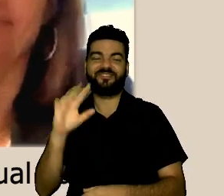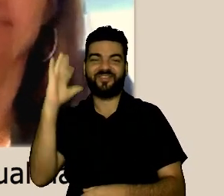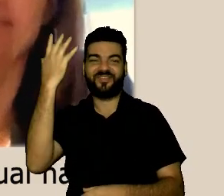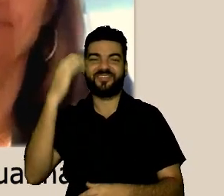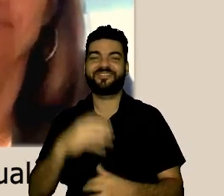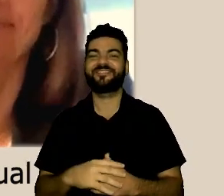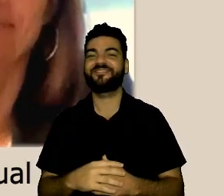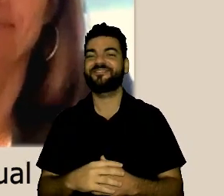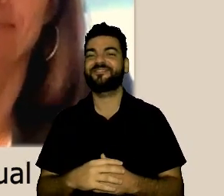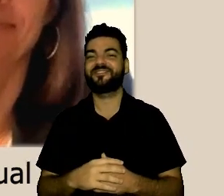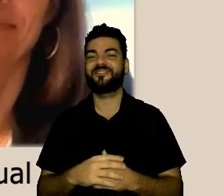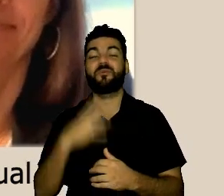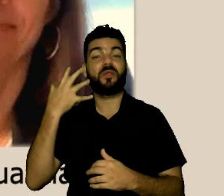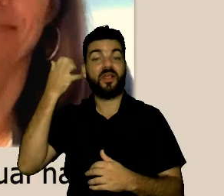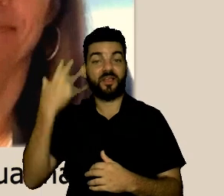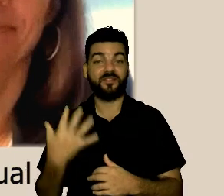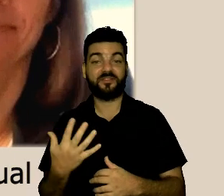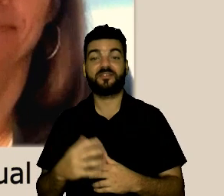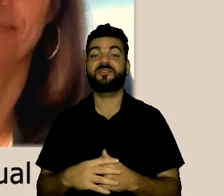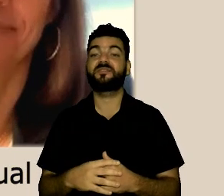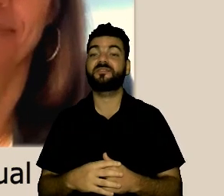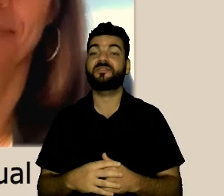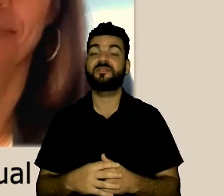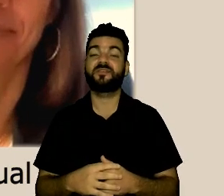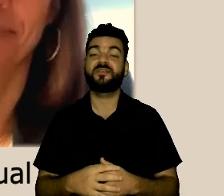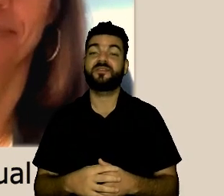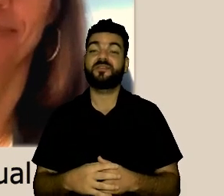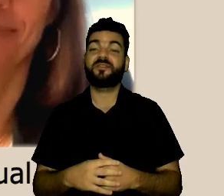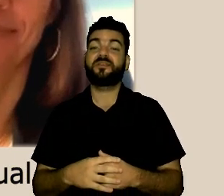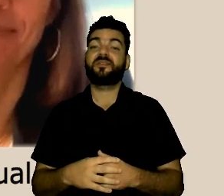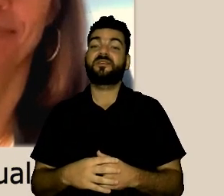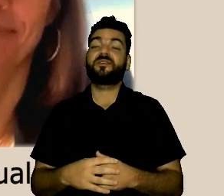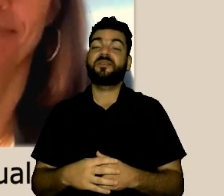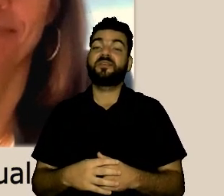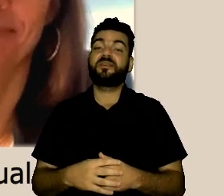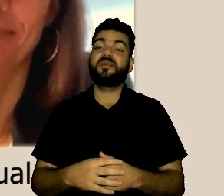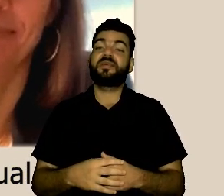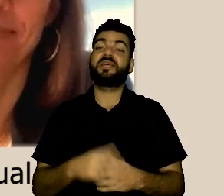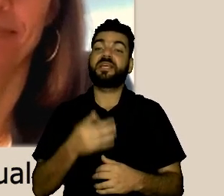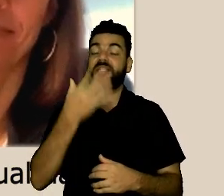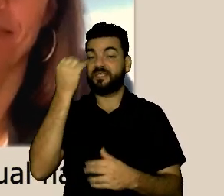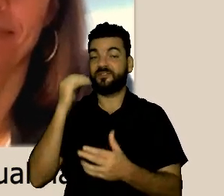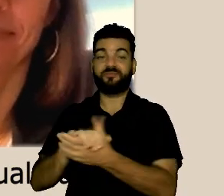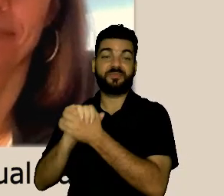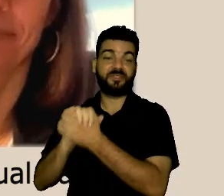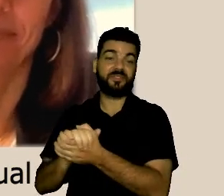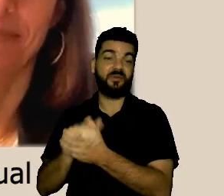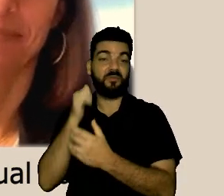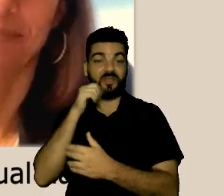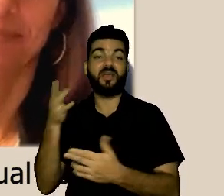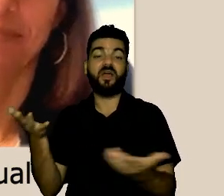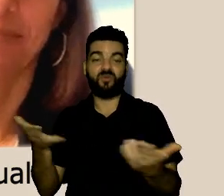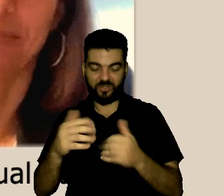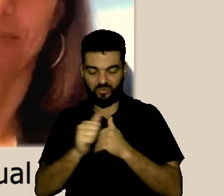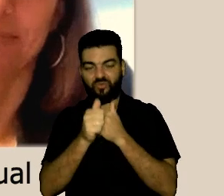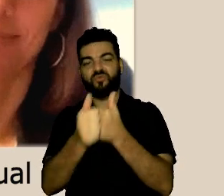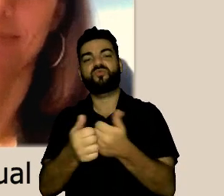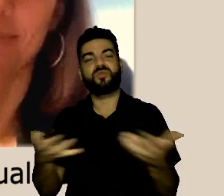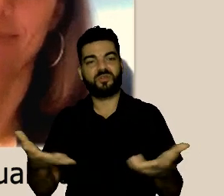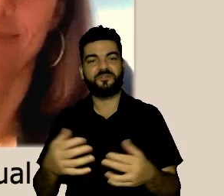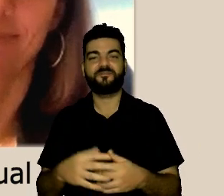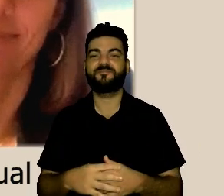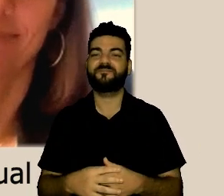doutora Terezinha se penitenciou por não ter cumprimentado, a doutora Marcele está aqui com a gente ouvindo, e